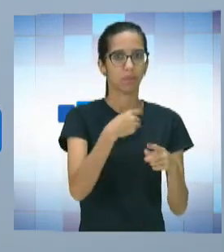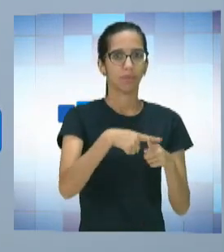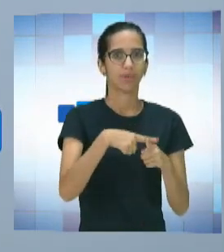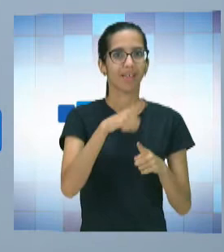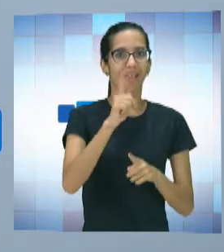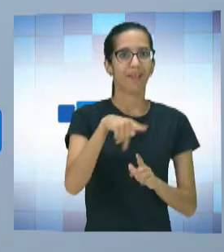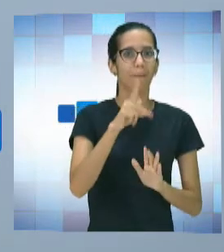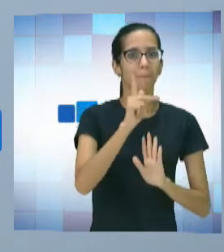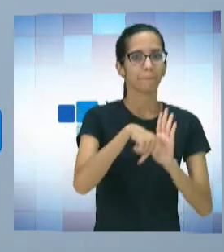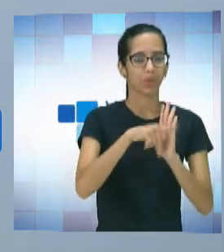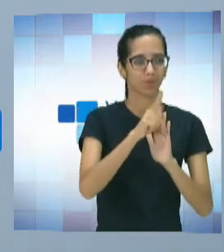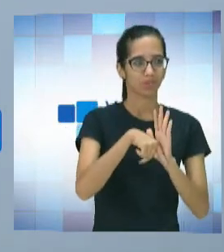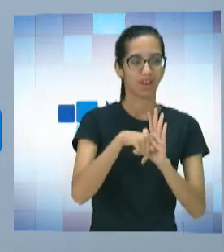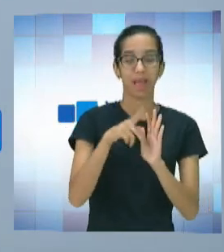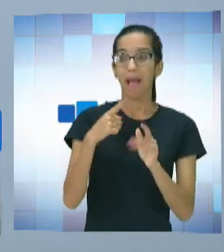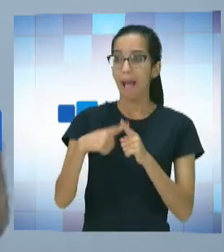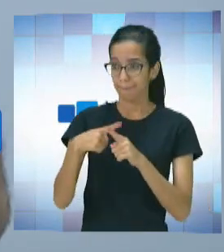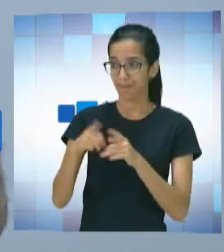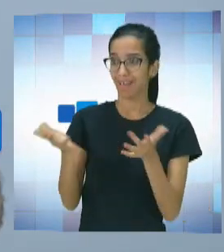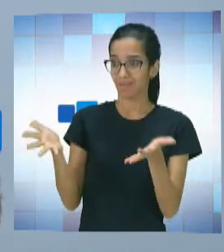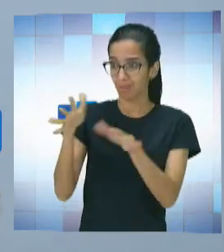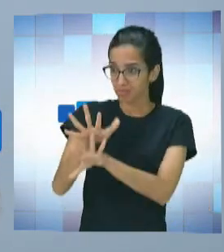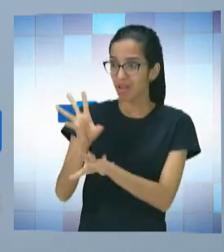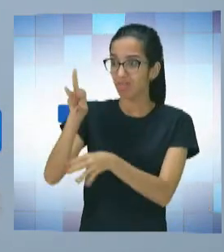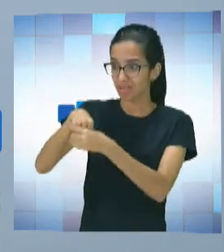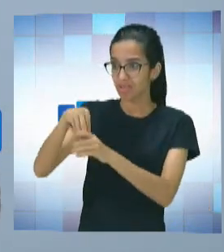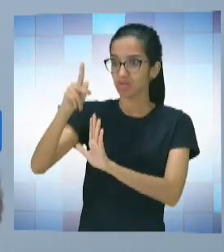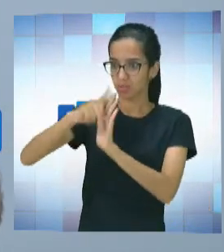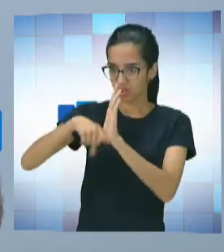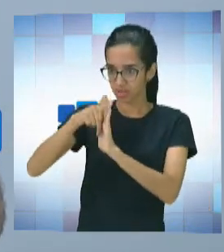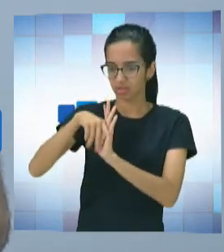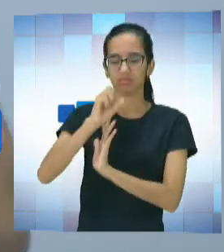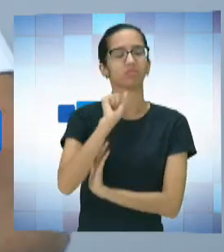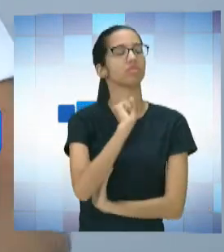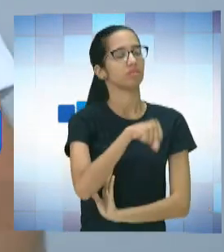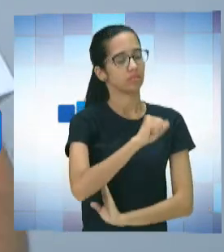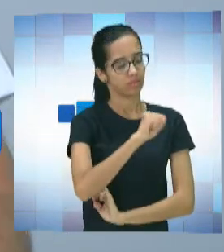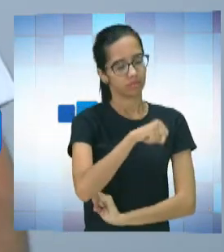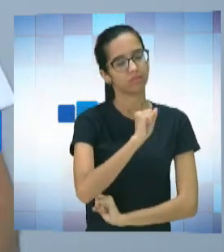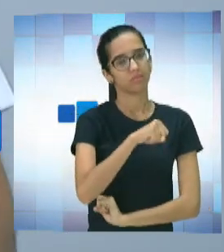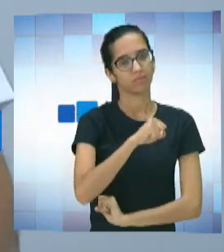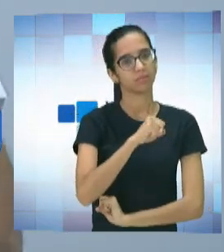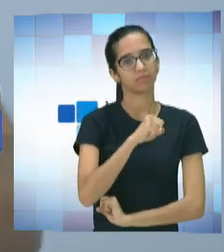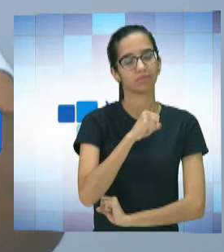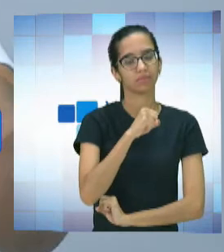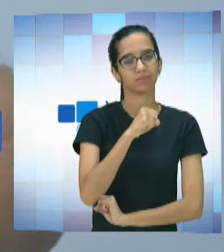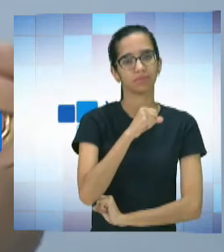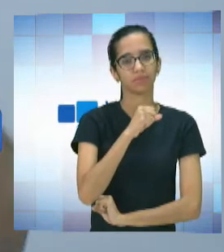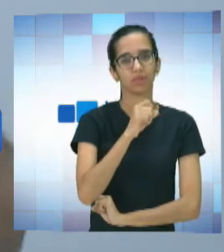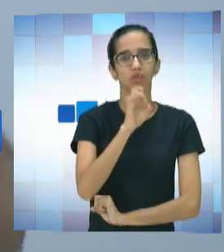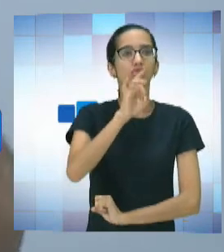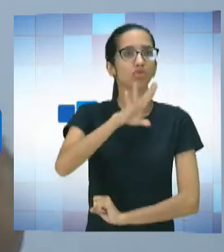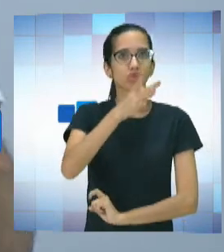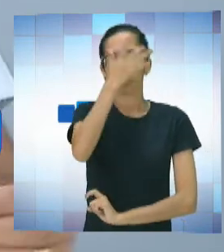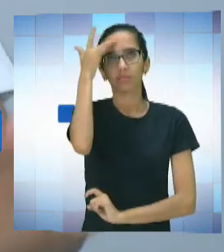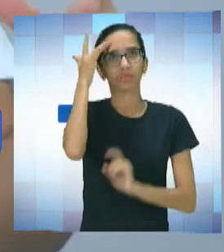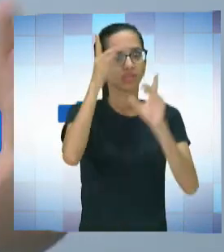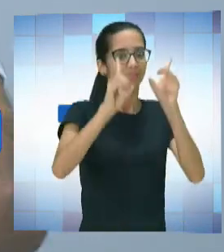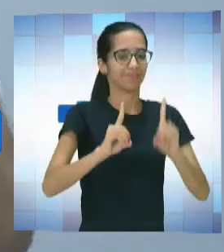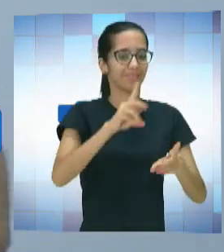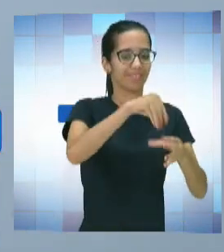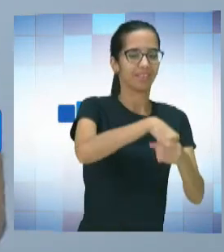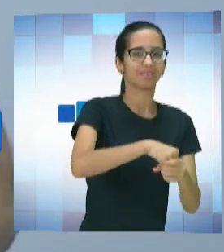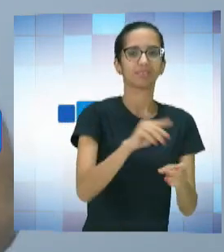social. A inclusão acontece dentro do próprio projeto. próprio projeto. Então, assim, não é especificamente só deficientes lá dentro.